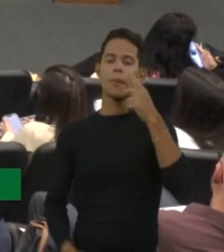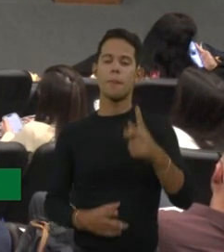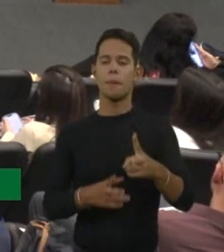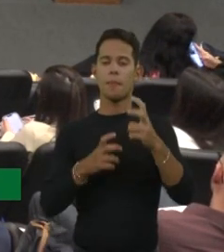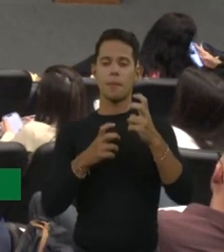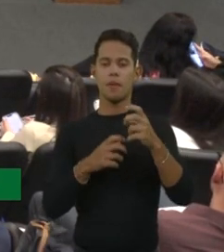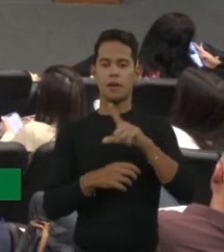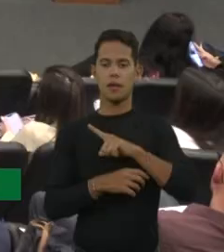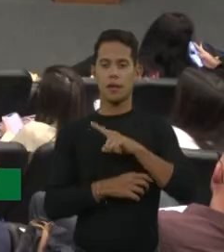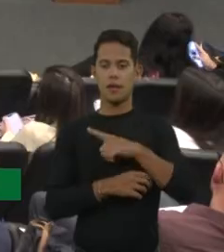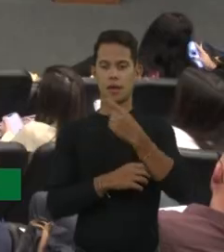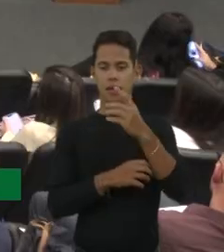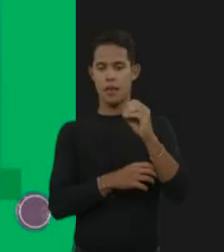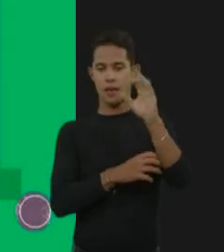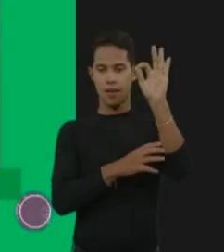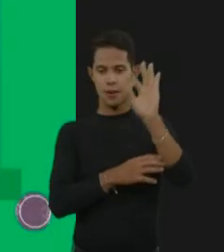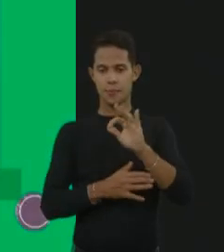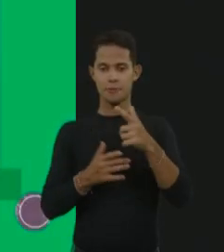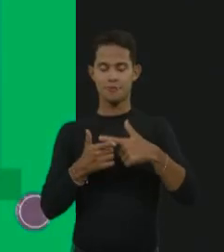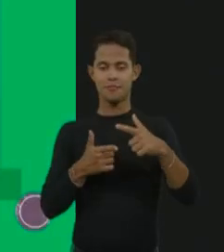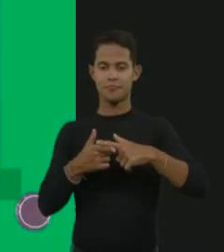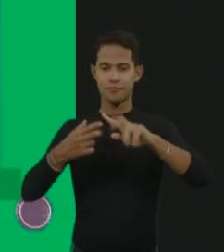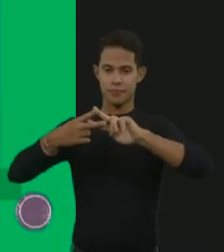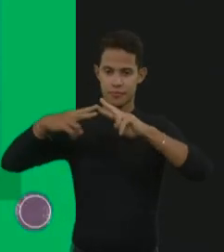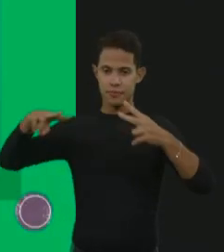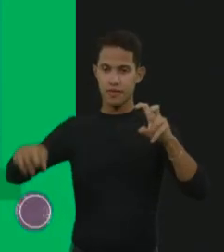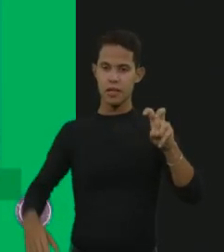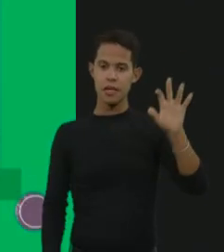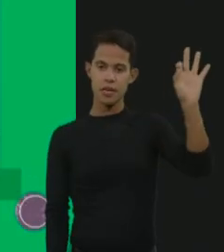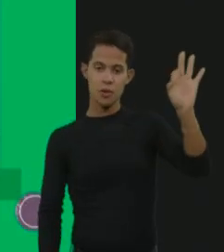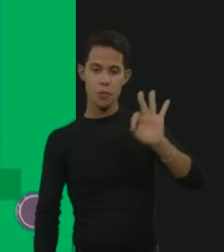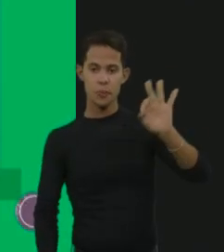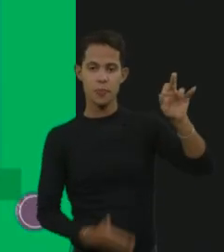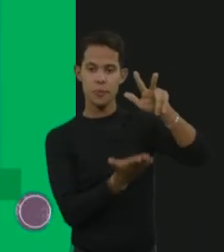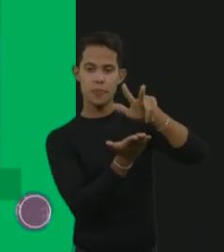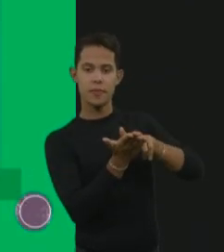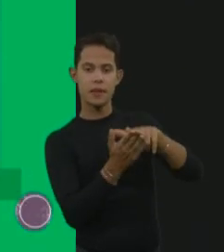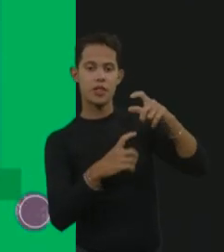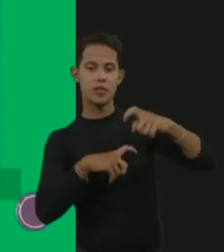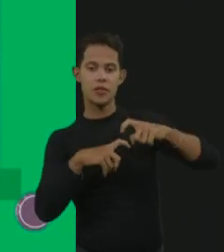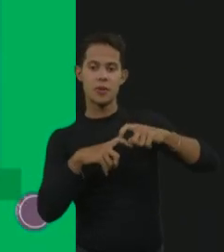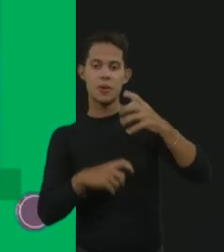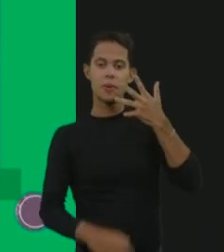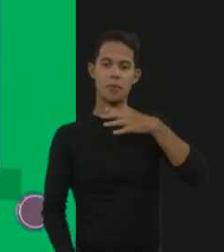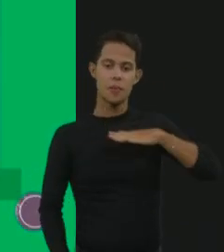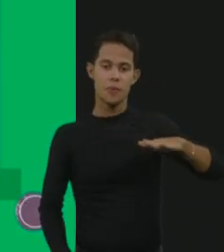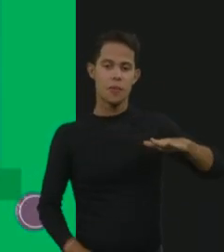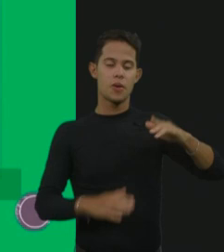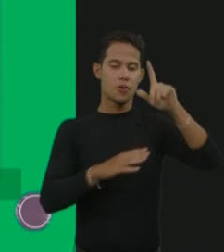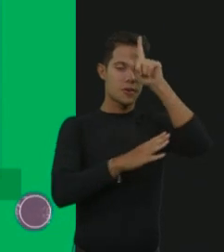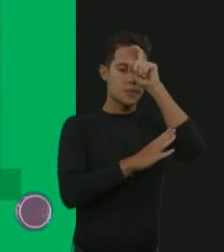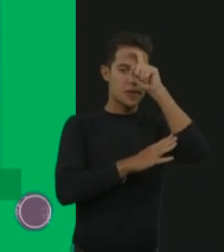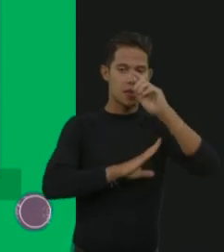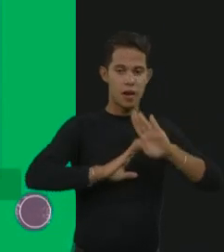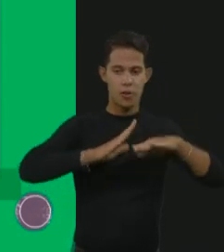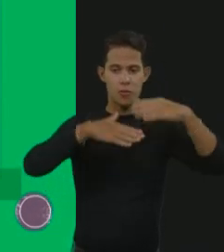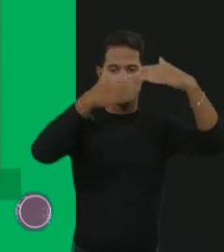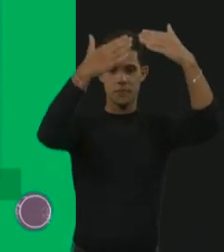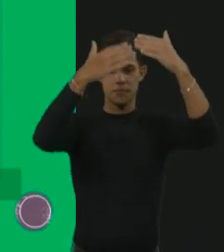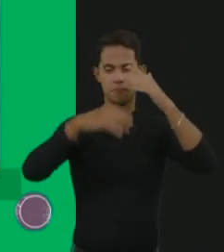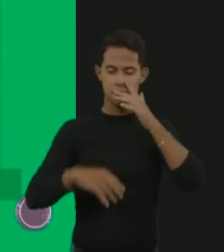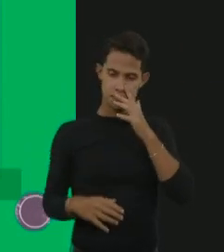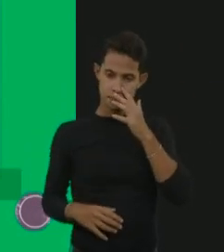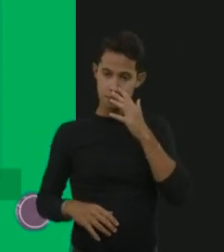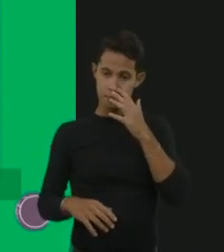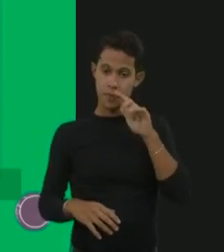% das doenças genéticas e 5% das internações pediátricas em hospitais em desenvolvimento, tá? O que é muito